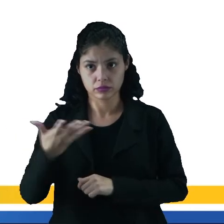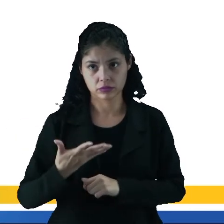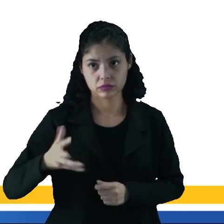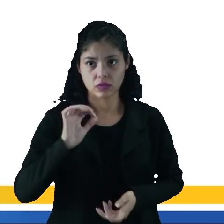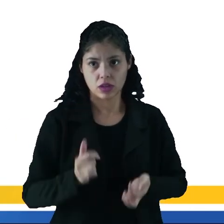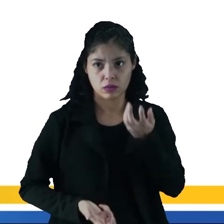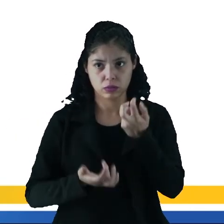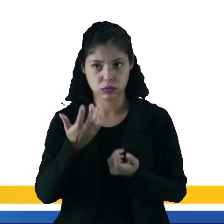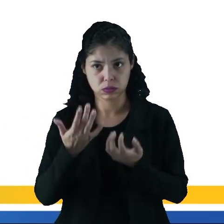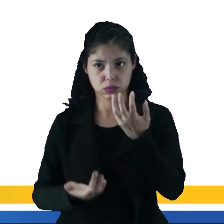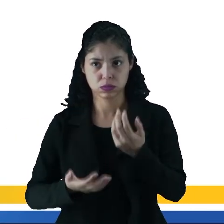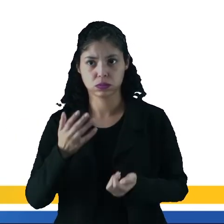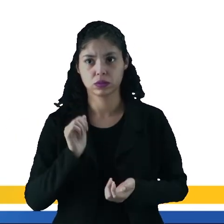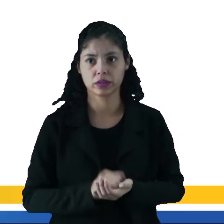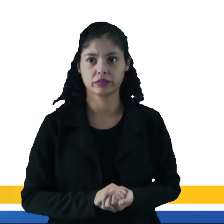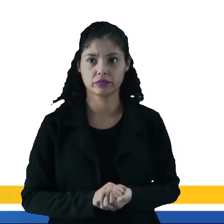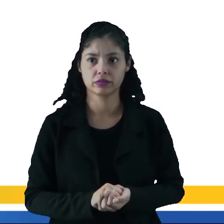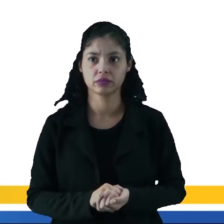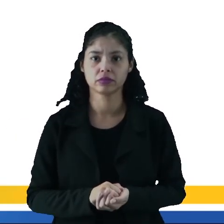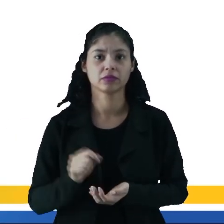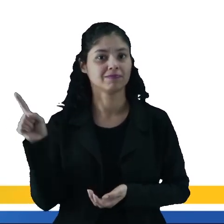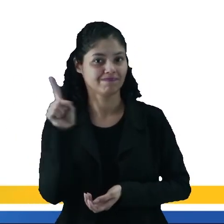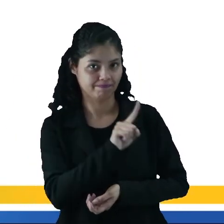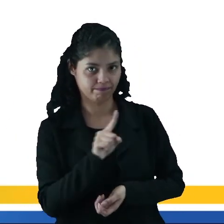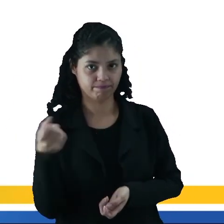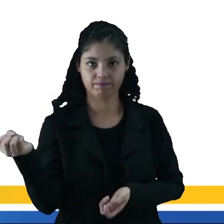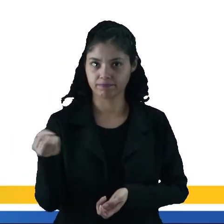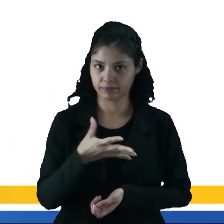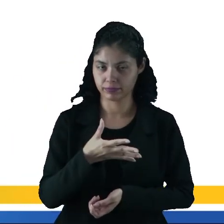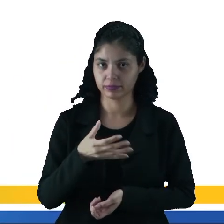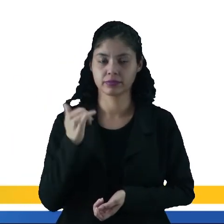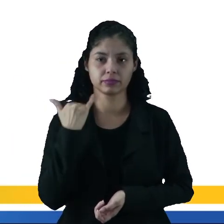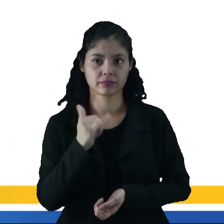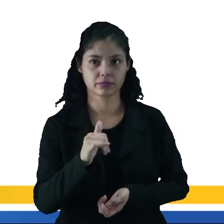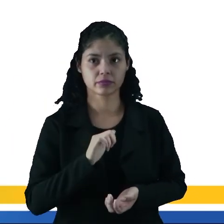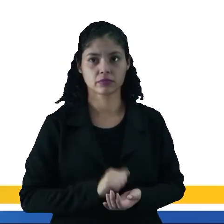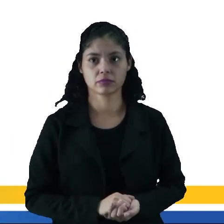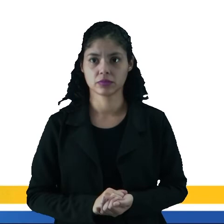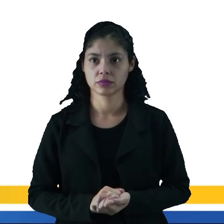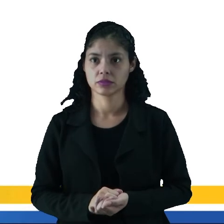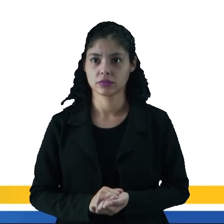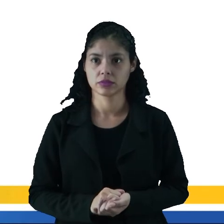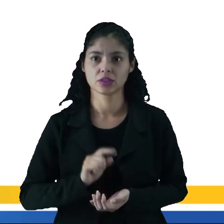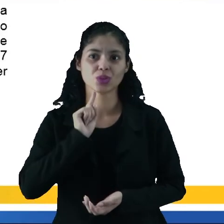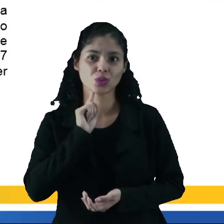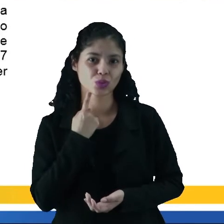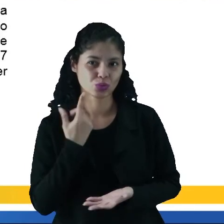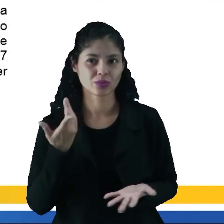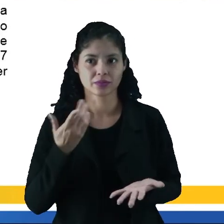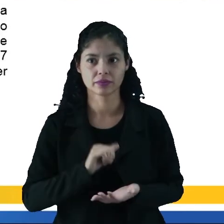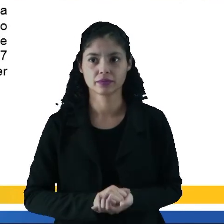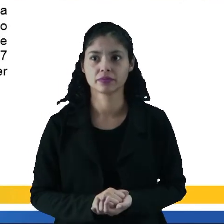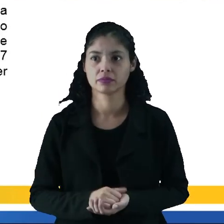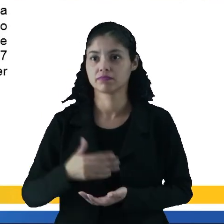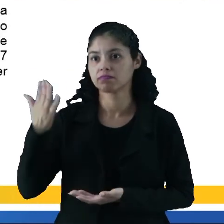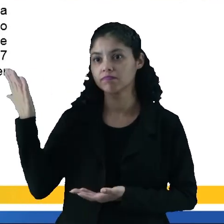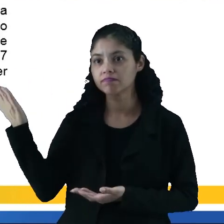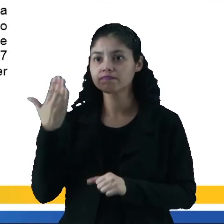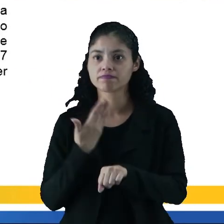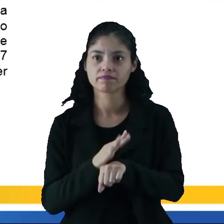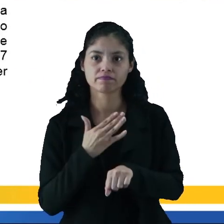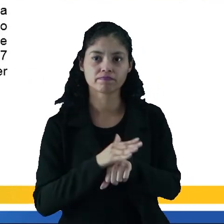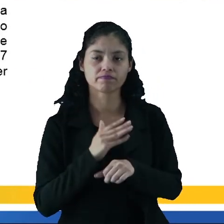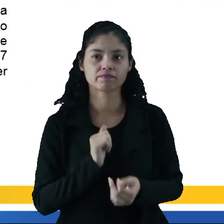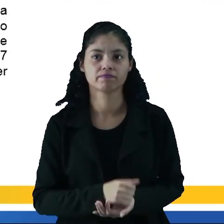são baseadas na queima de fontes não renováveis e altamente poluentes. Na